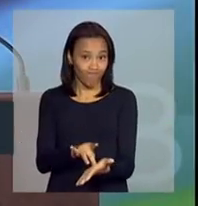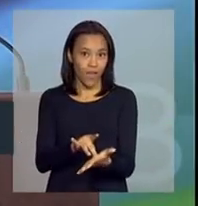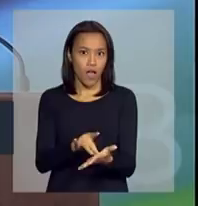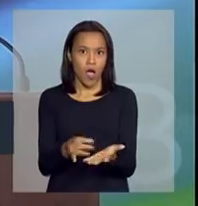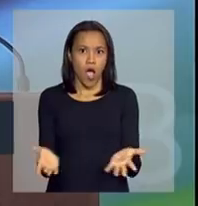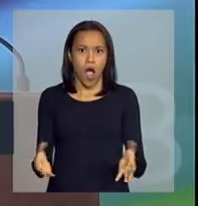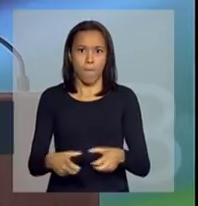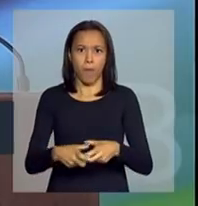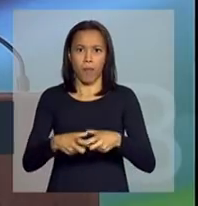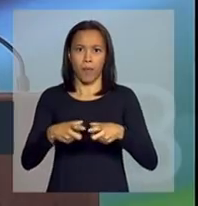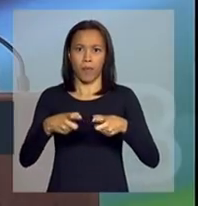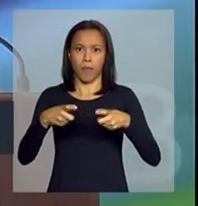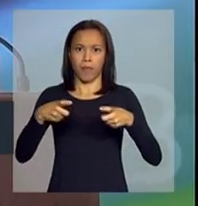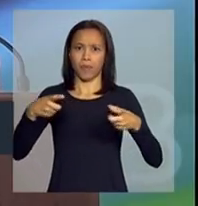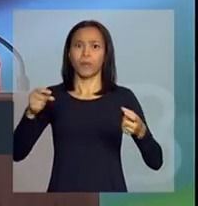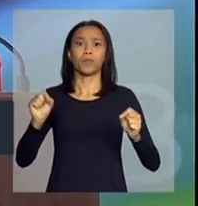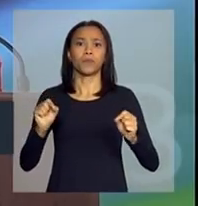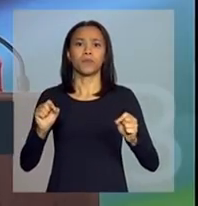competitividade, que é